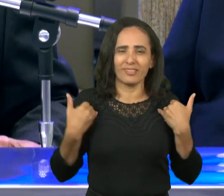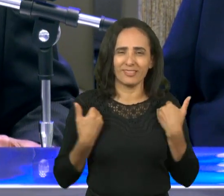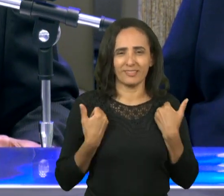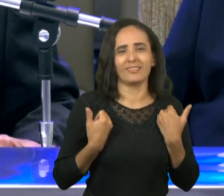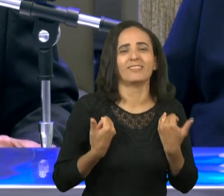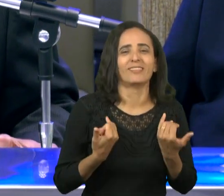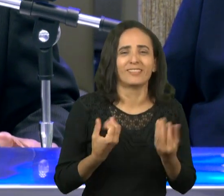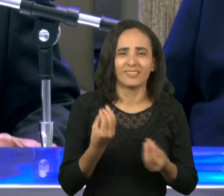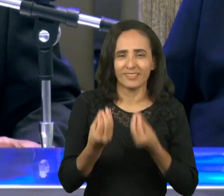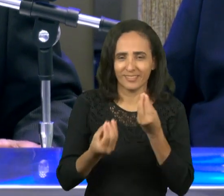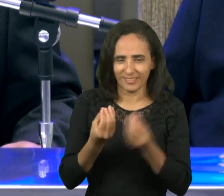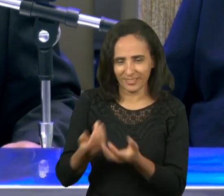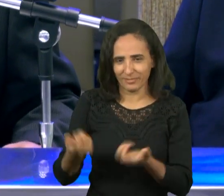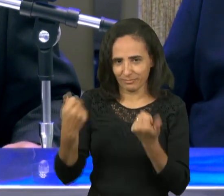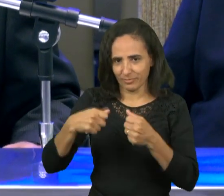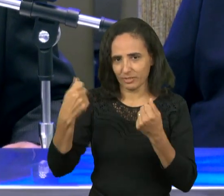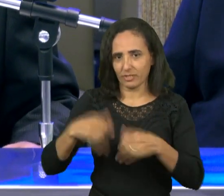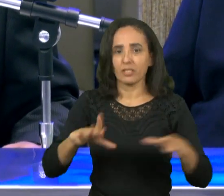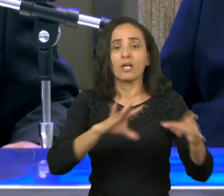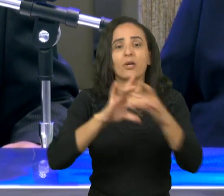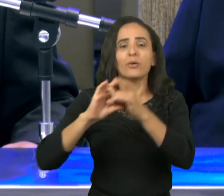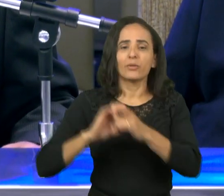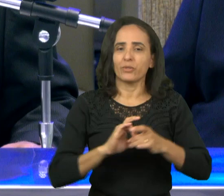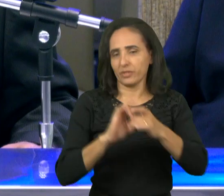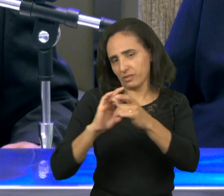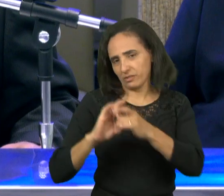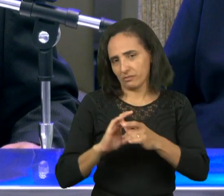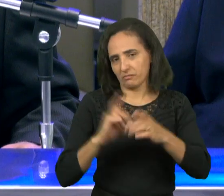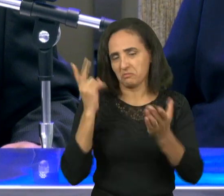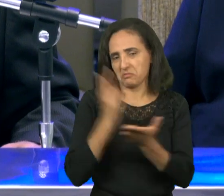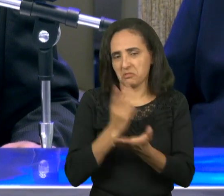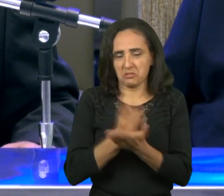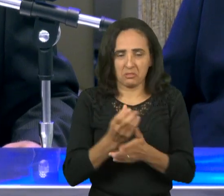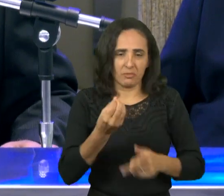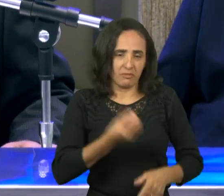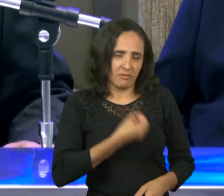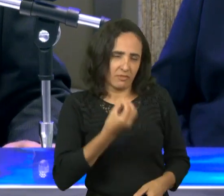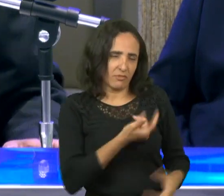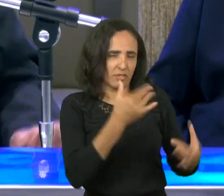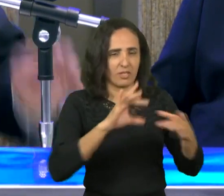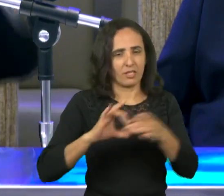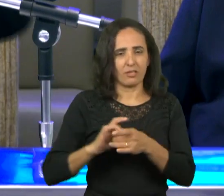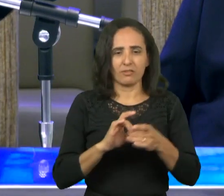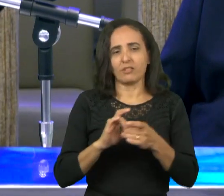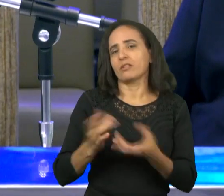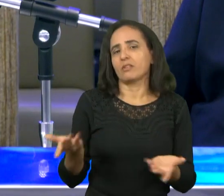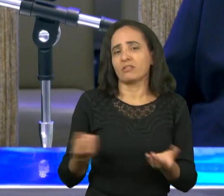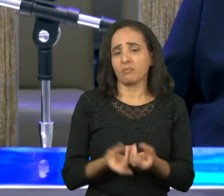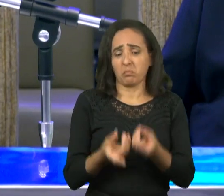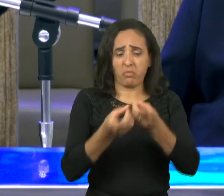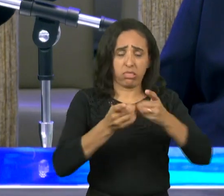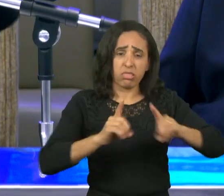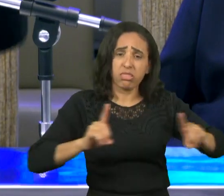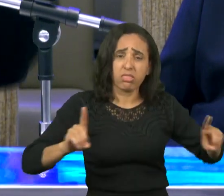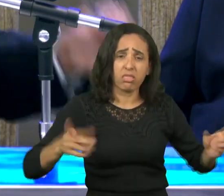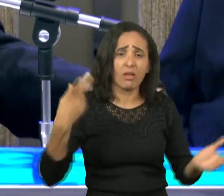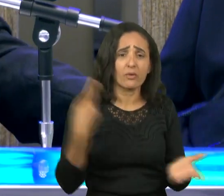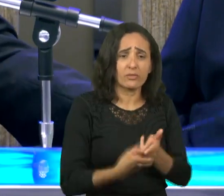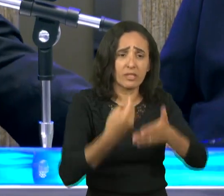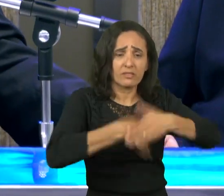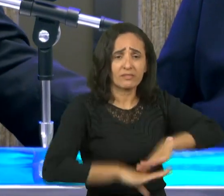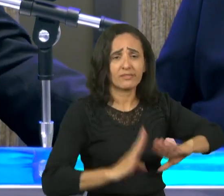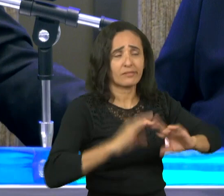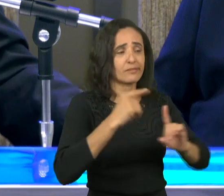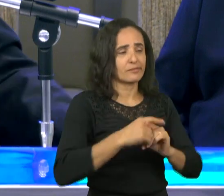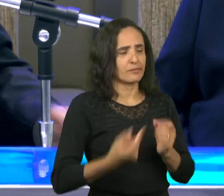egoísmo porque o egoísmo destrói um casamento qualquer casamento porque tanto o divórcio hoje na igreja quando